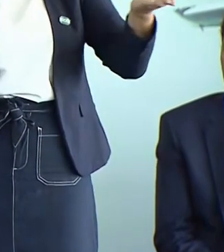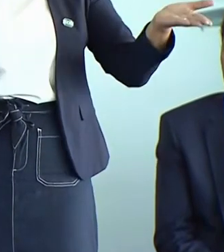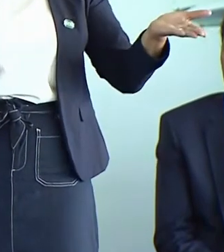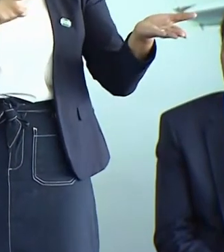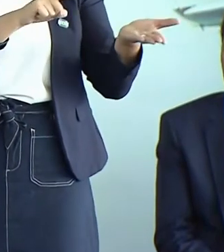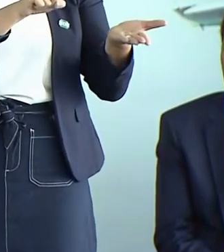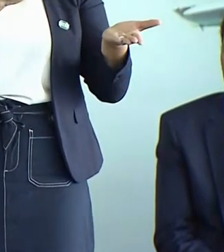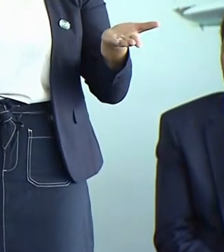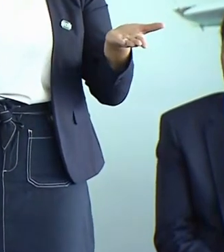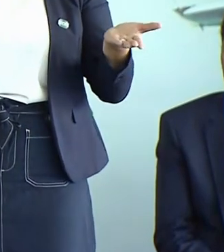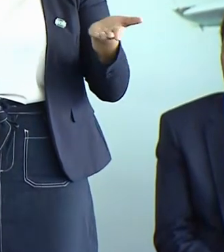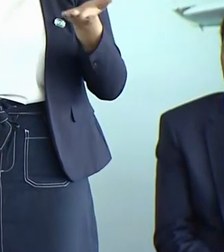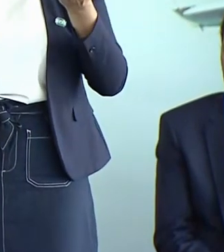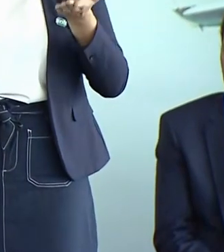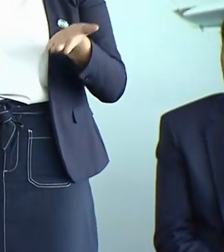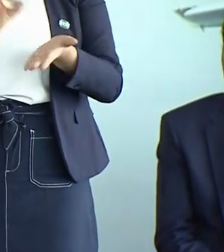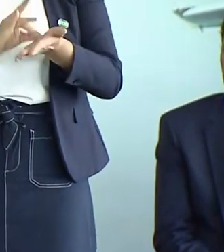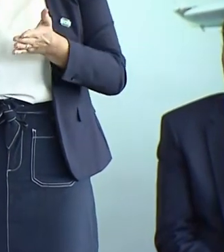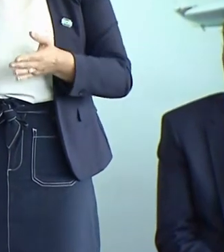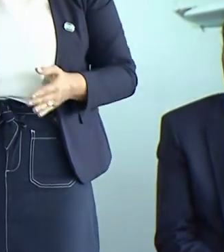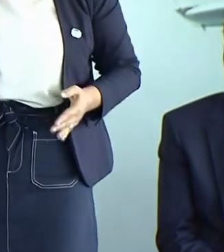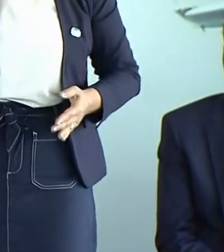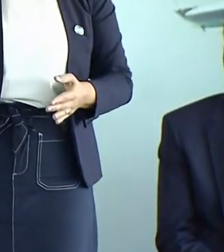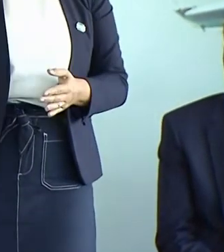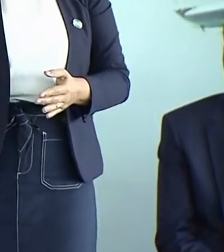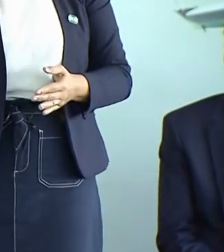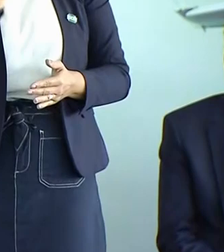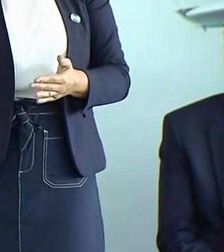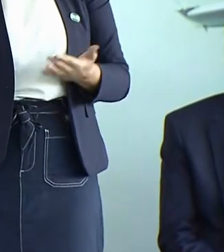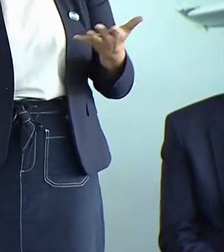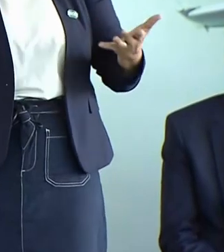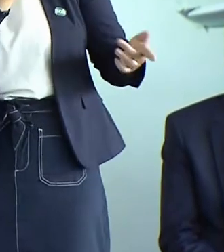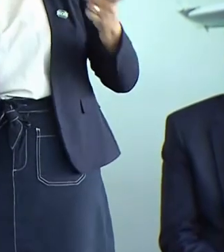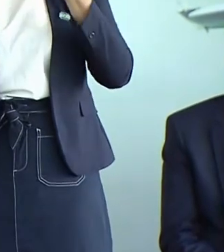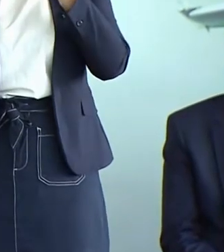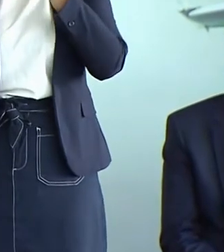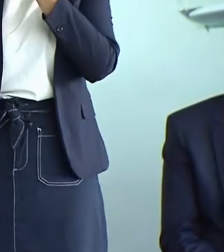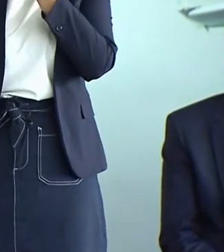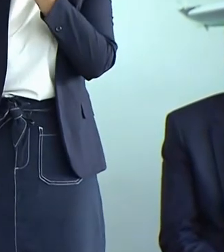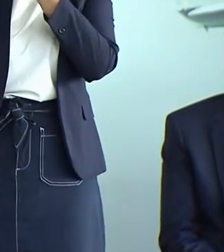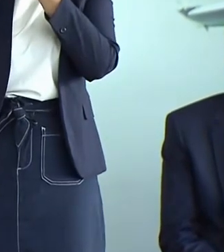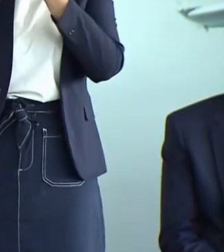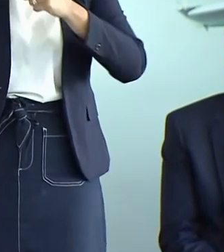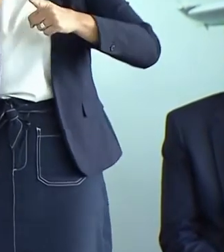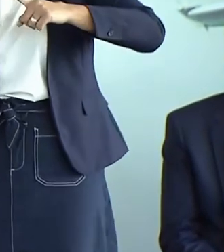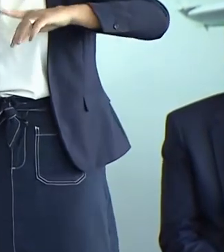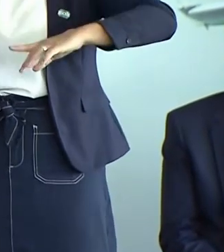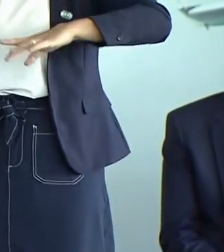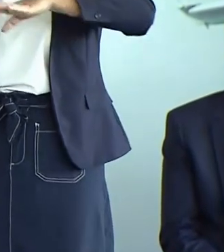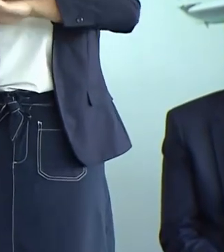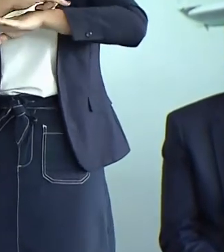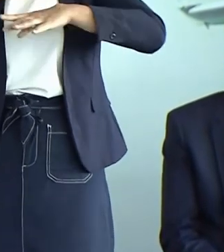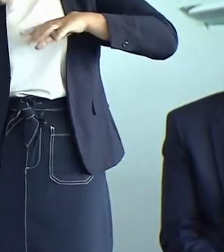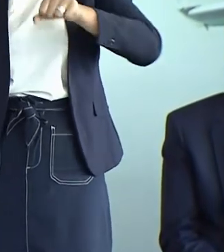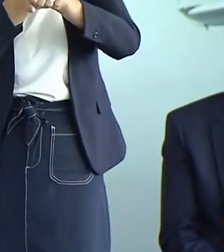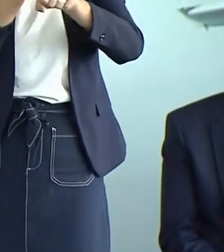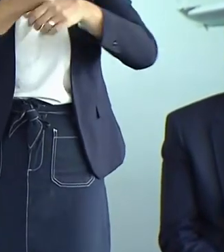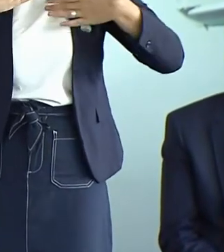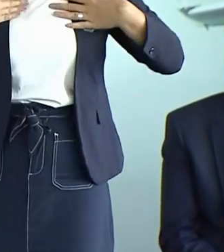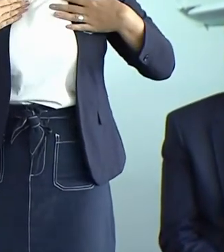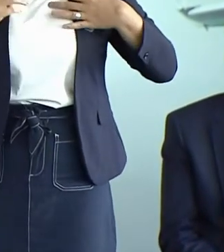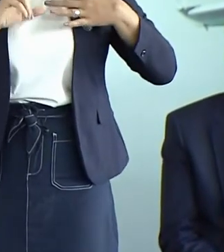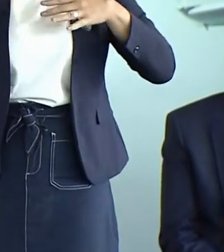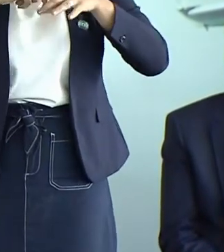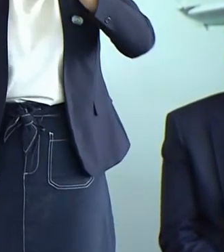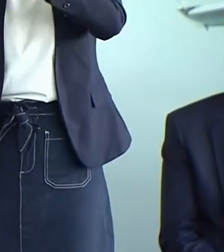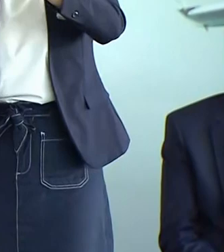vocês foram fundamentais nessa conquista desse aeroporto. Que não é obra minha, nem de qualquer